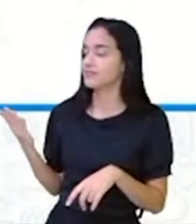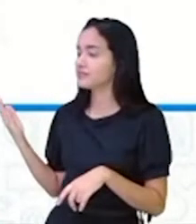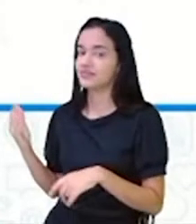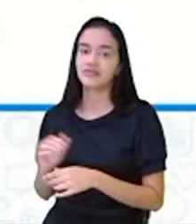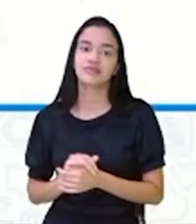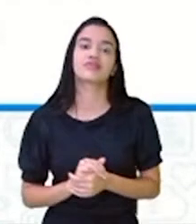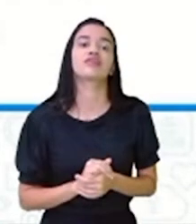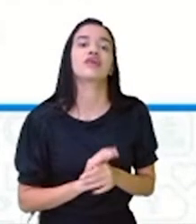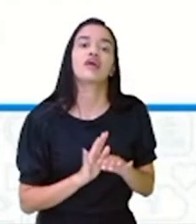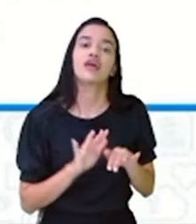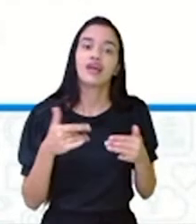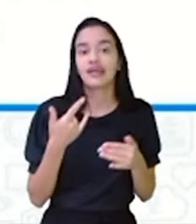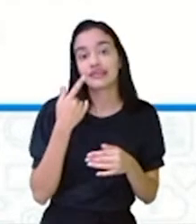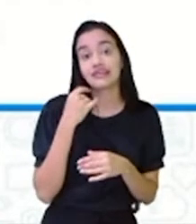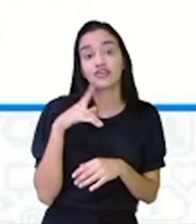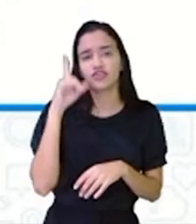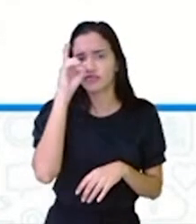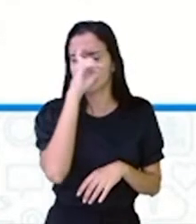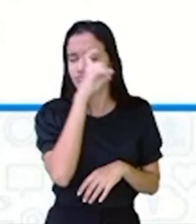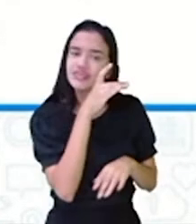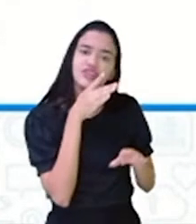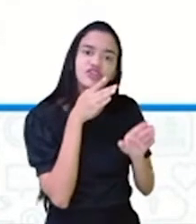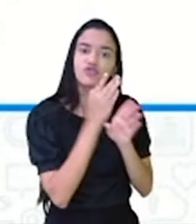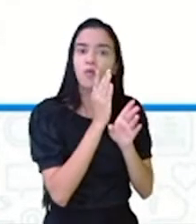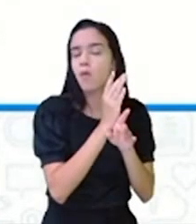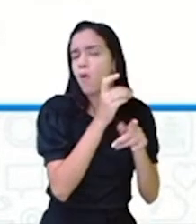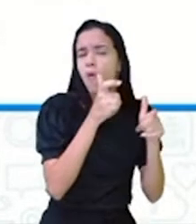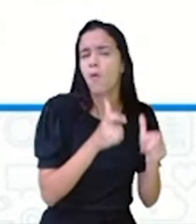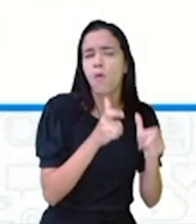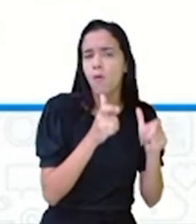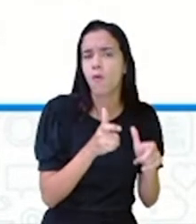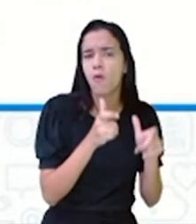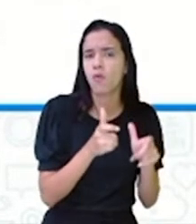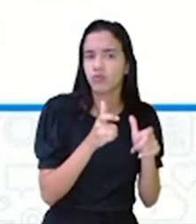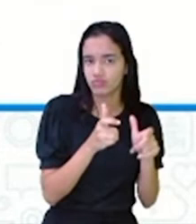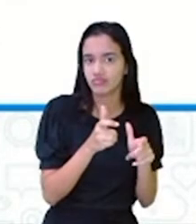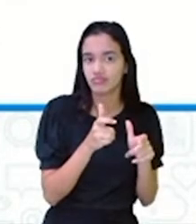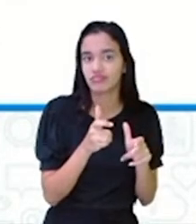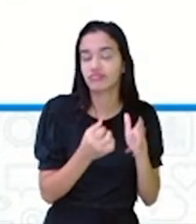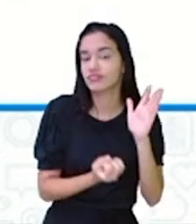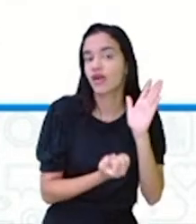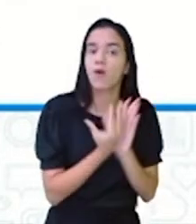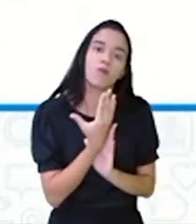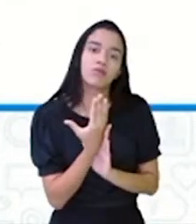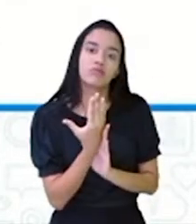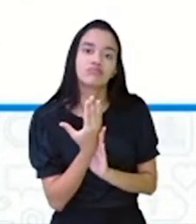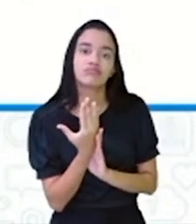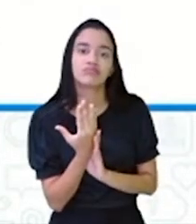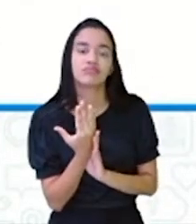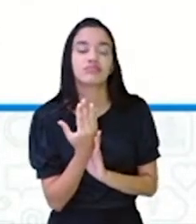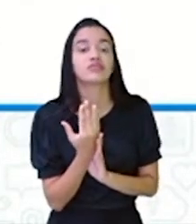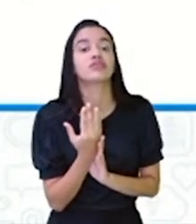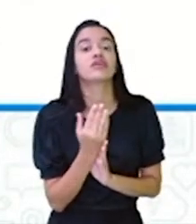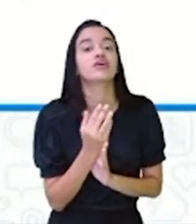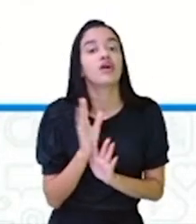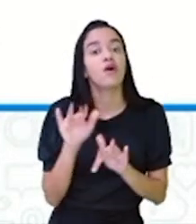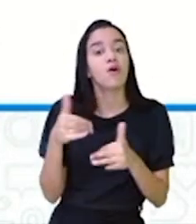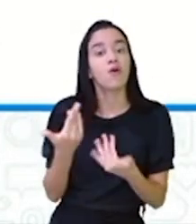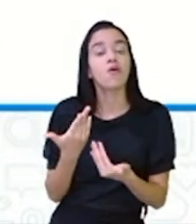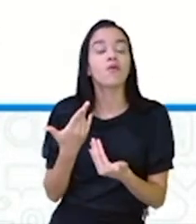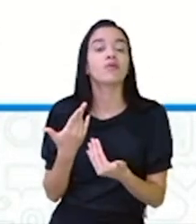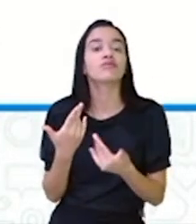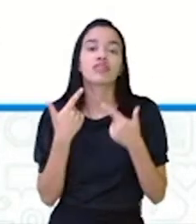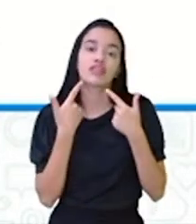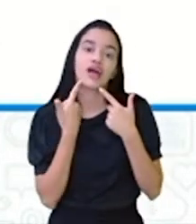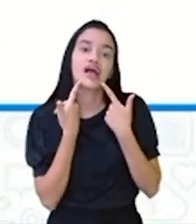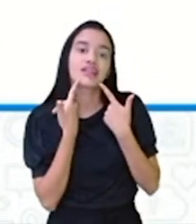Embora seja difícil descobrir de onde vieram os ditados, ou quando passaram a fazer parte da linguagem do